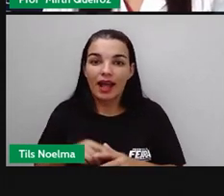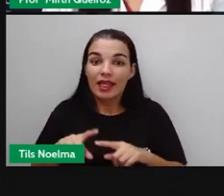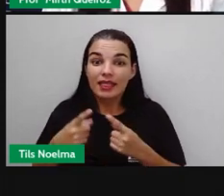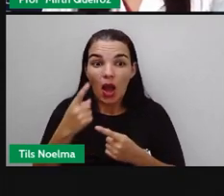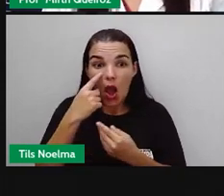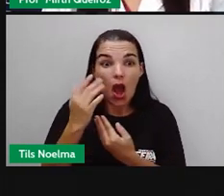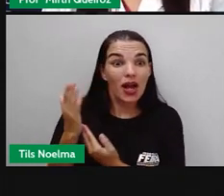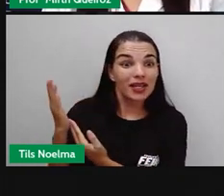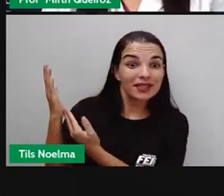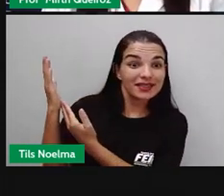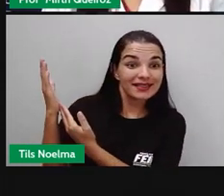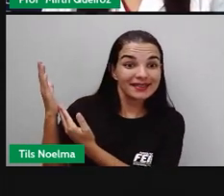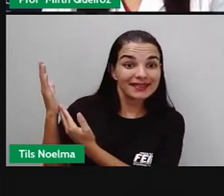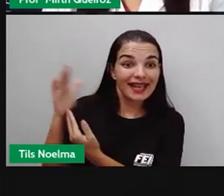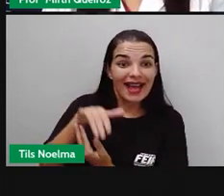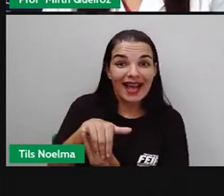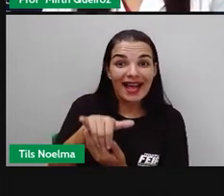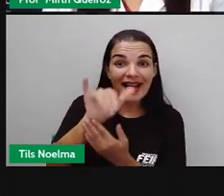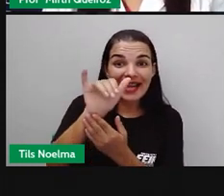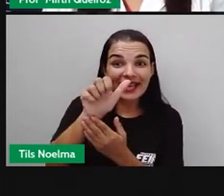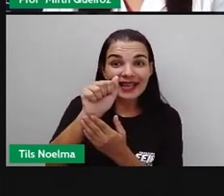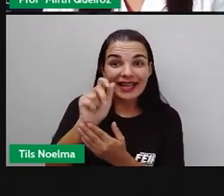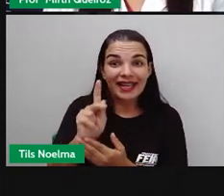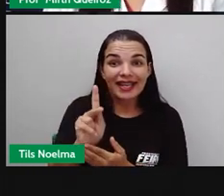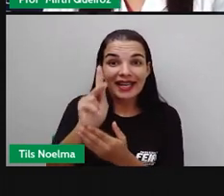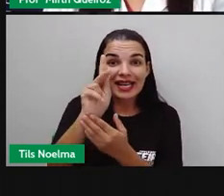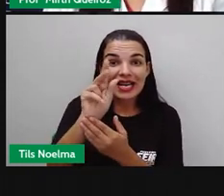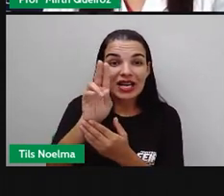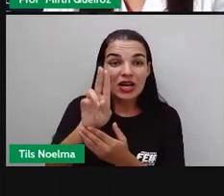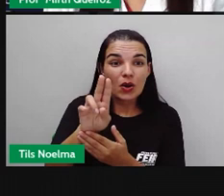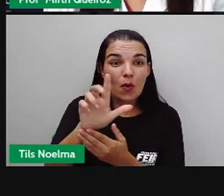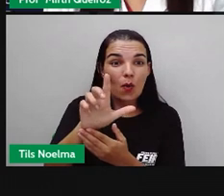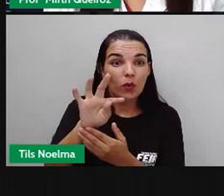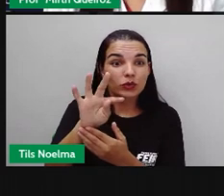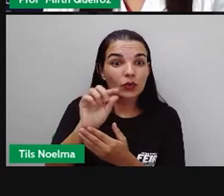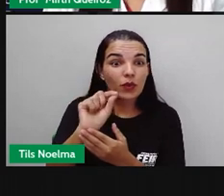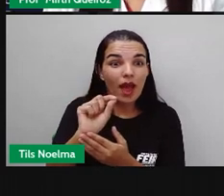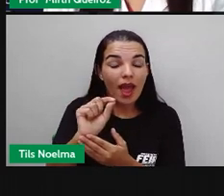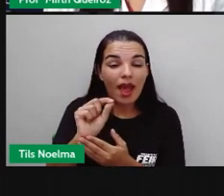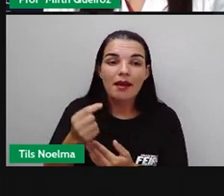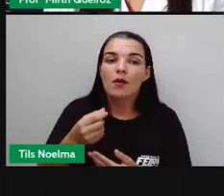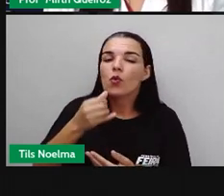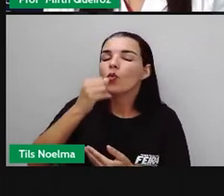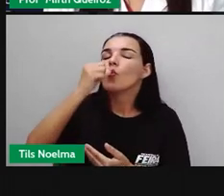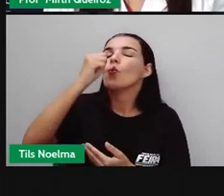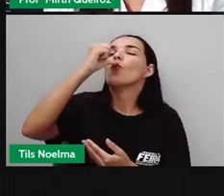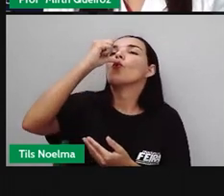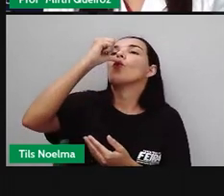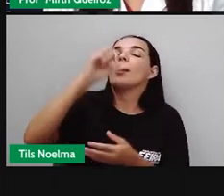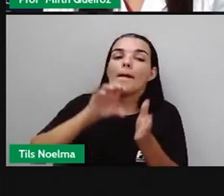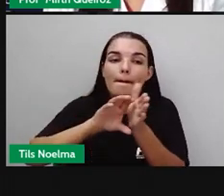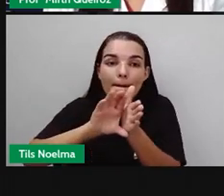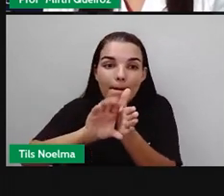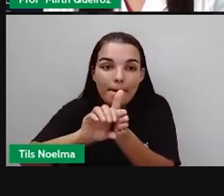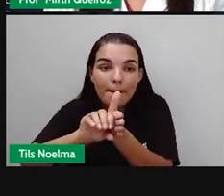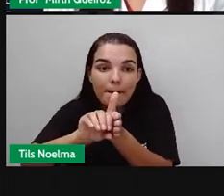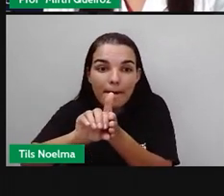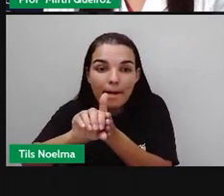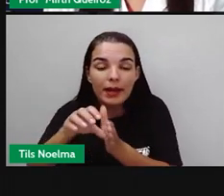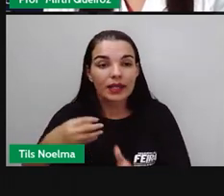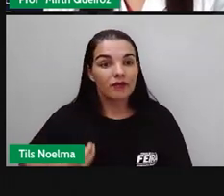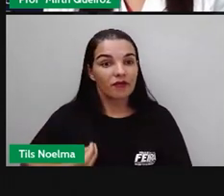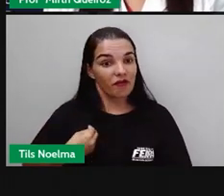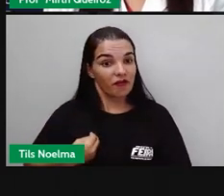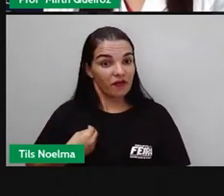E no caso do yakult, né? Estamos ingerindo bactérias vivas. Mas não se assuste. Temos na